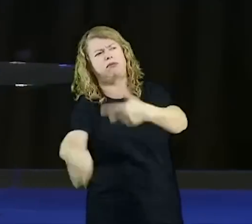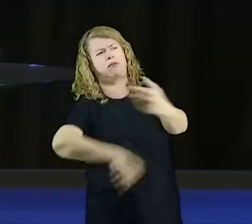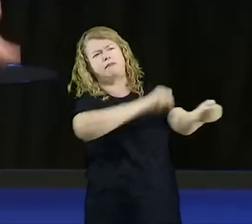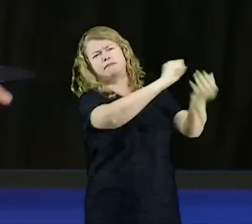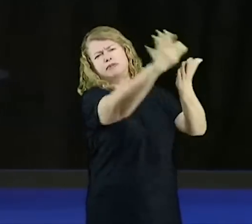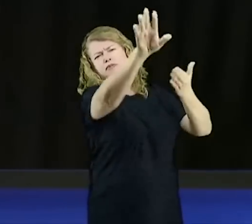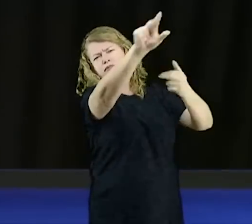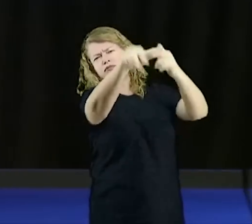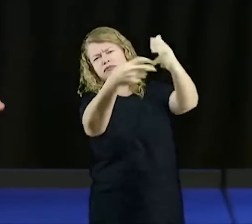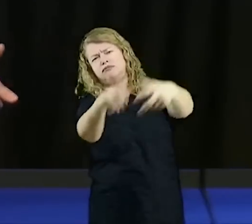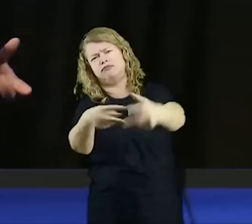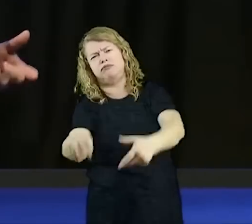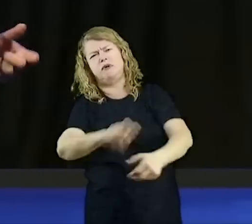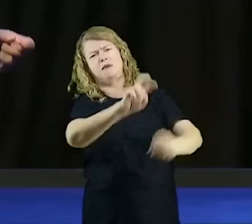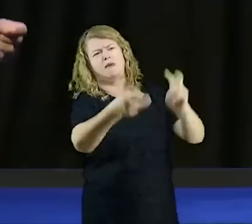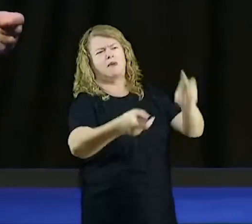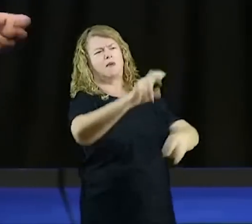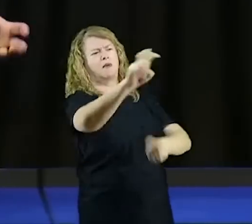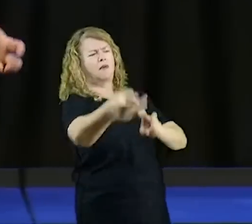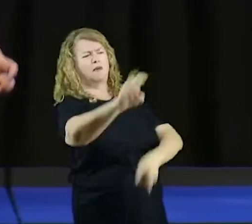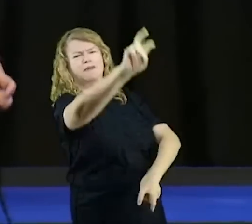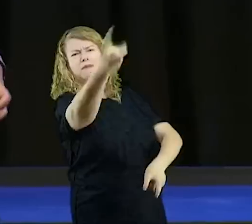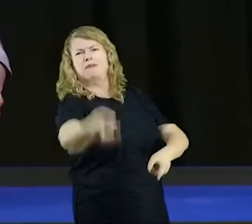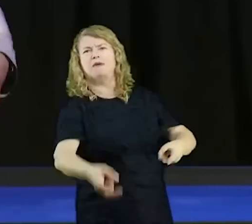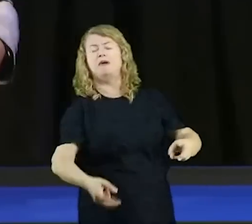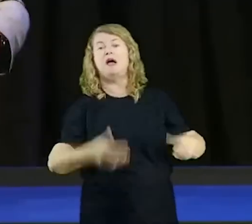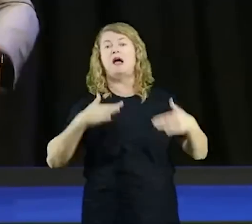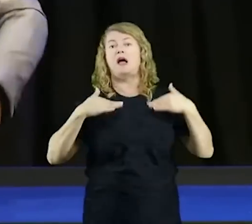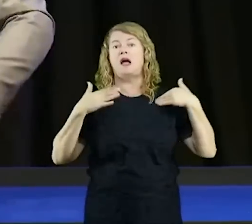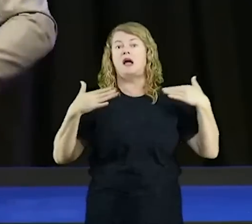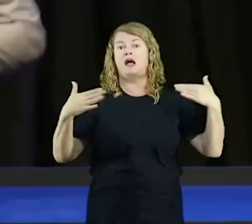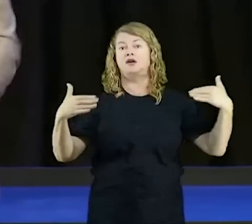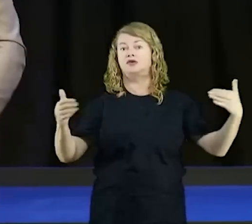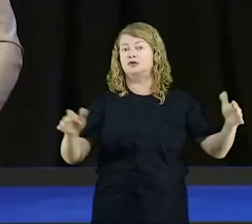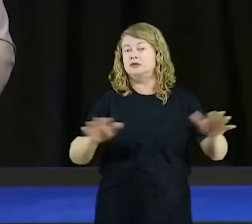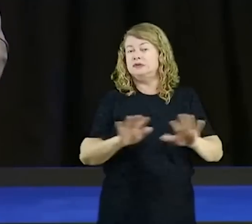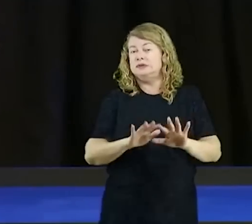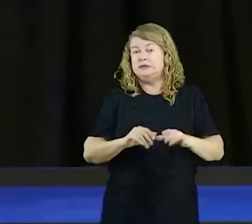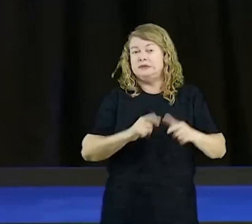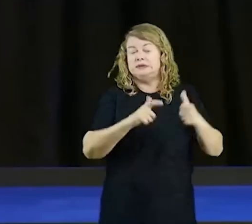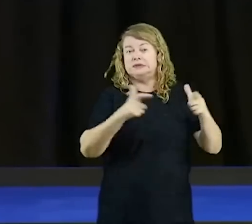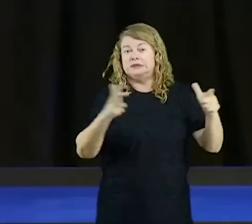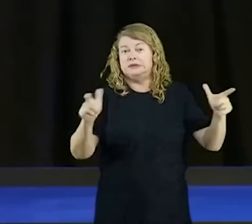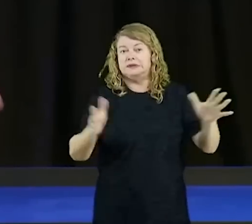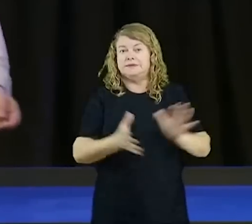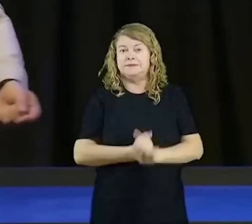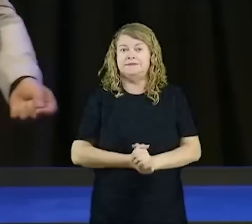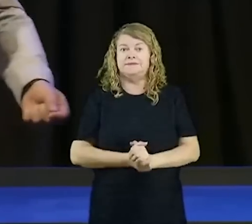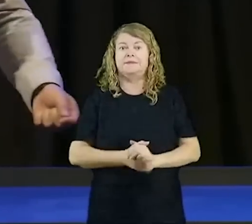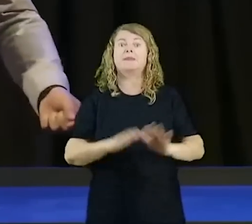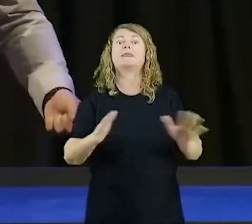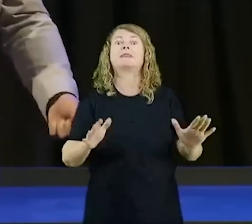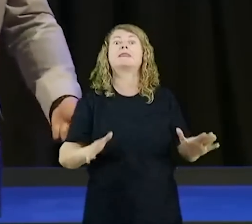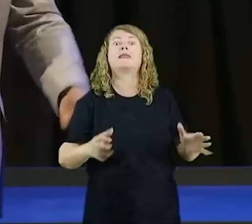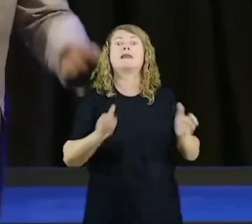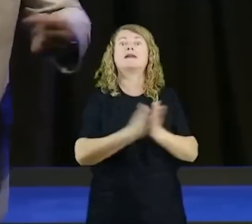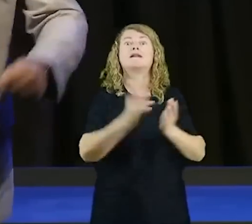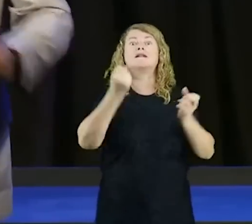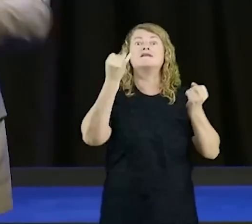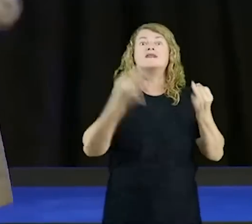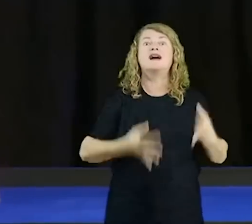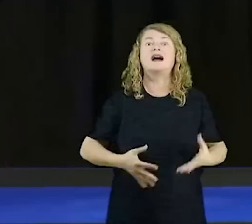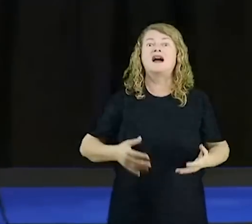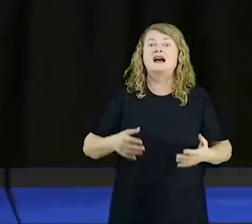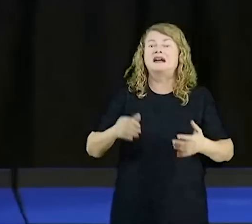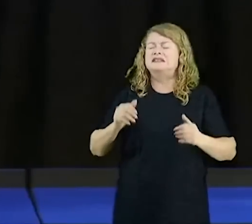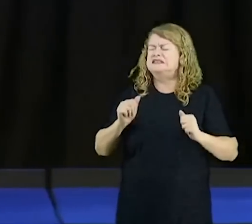precipitados a ela. E ele está furioso. Por que que está furioso? Porque ele